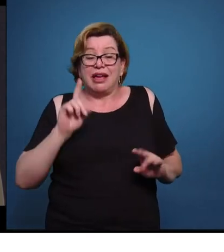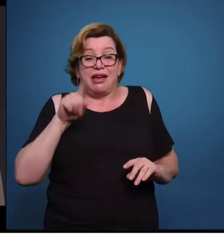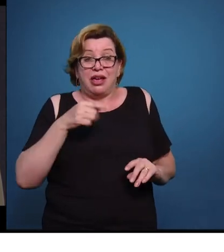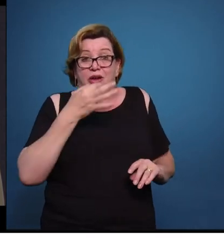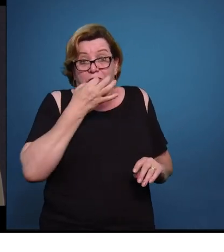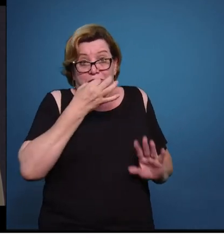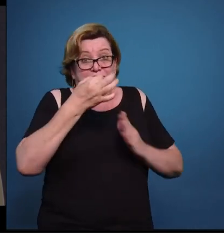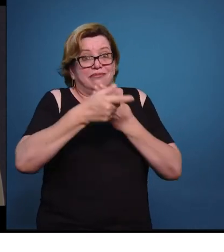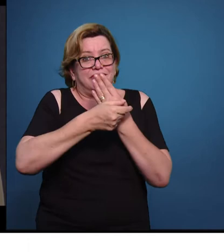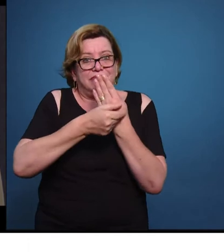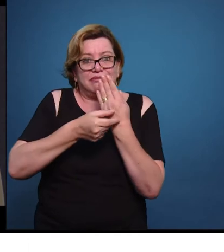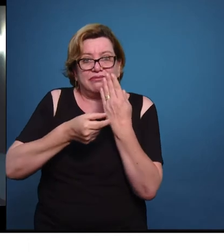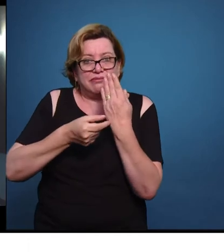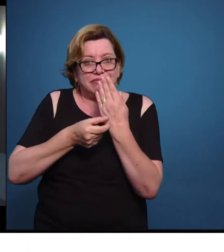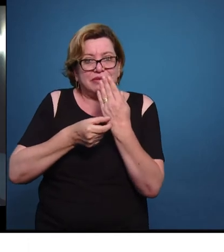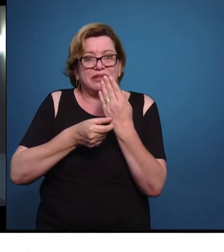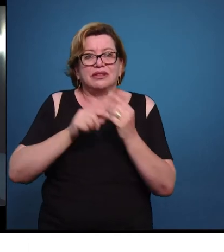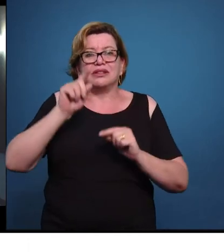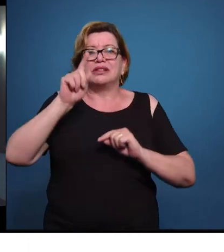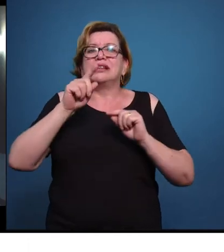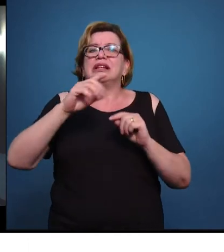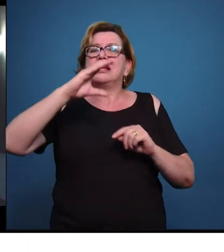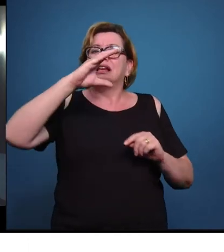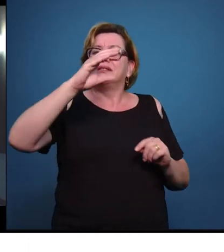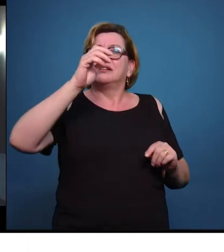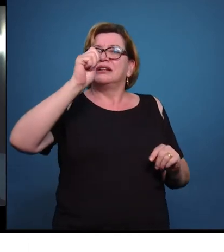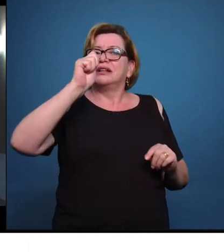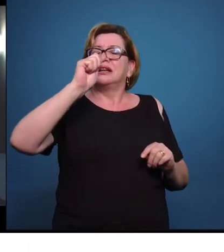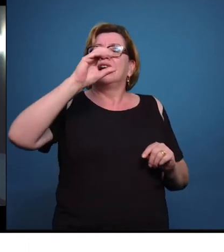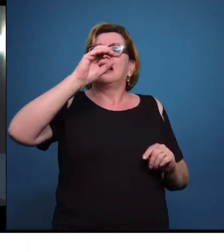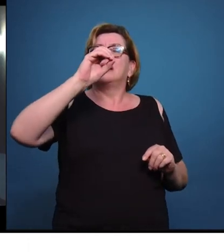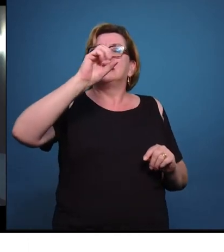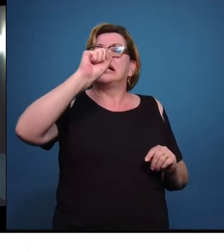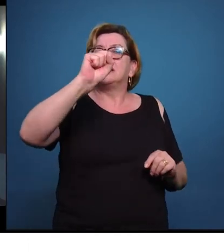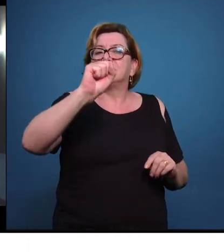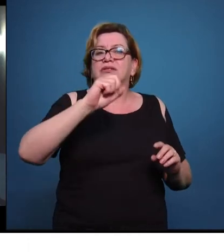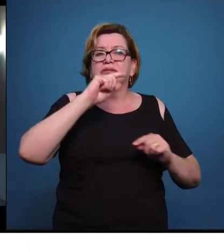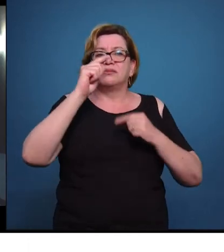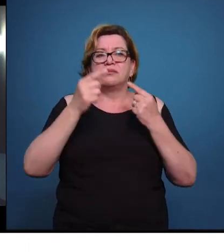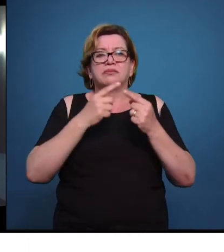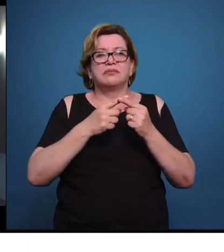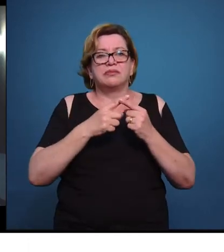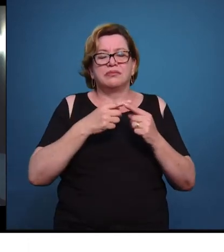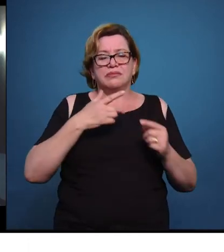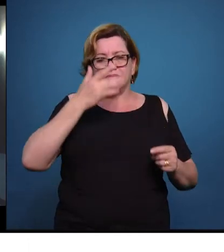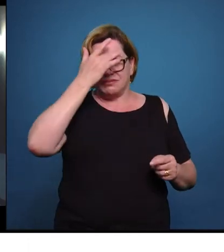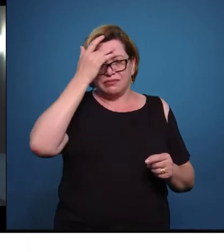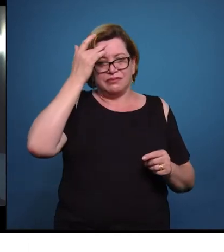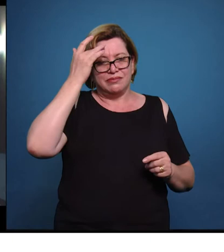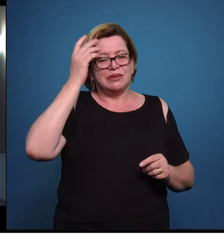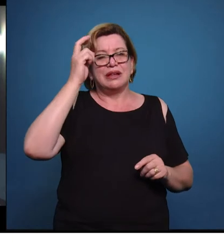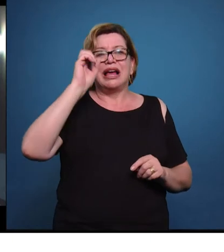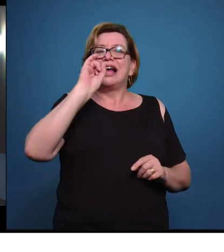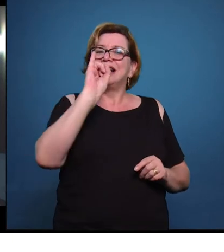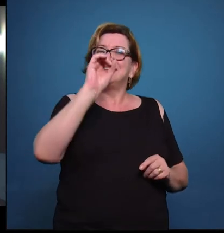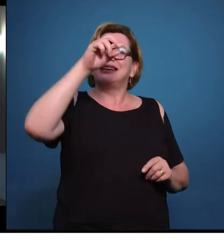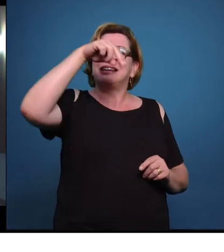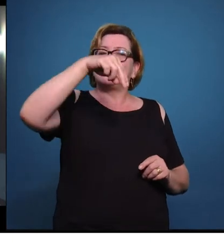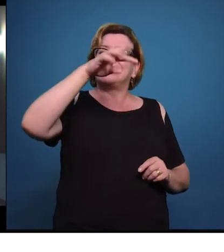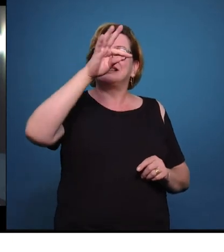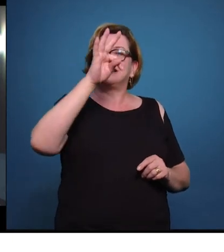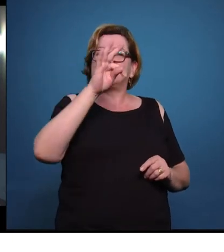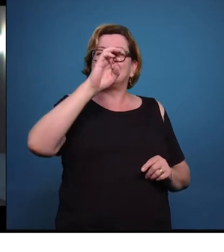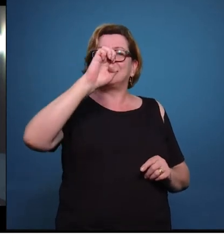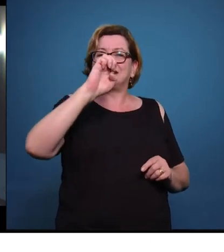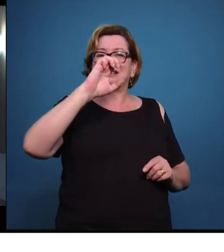Habermas. Daí ele chama isso de o caos da esfera pública, de que o intelectual hoje é quase que um peixe fora d'água. Então